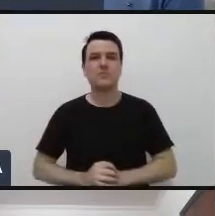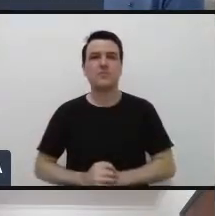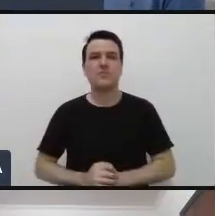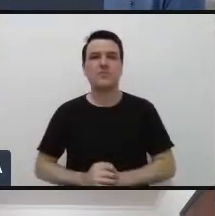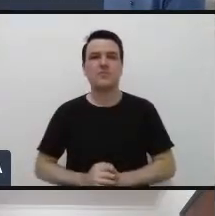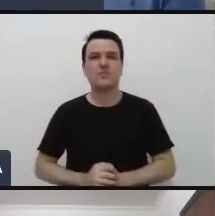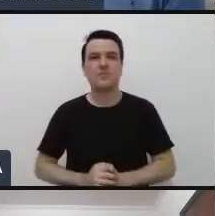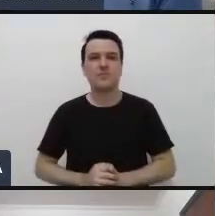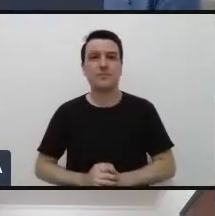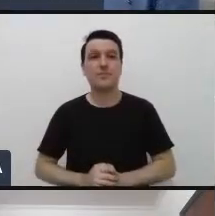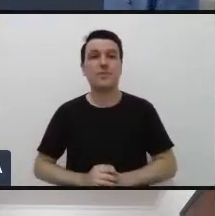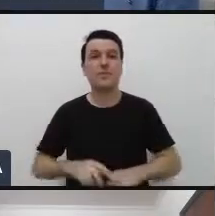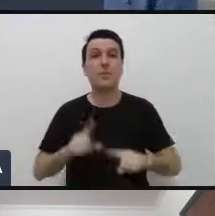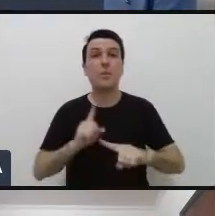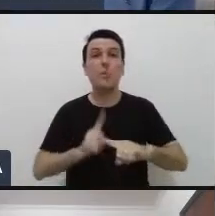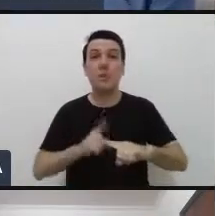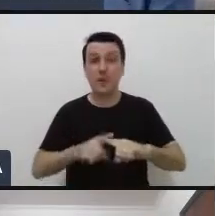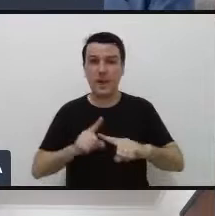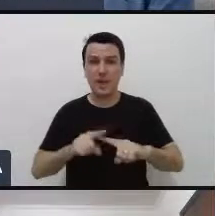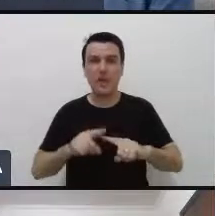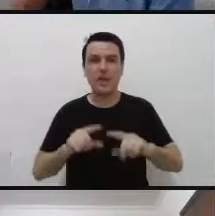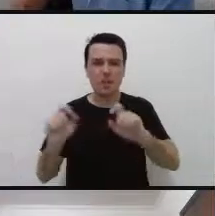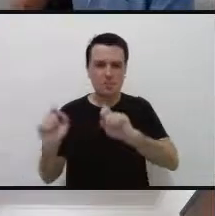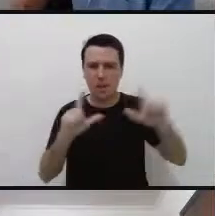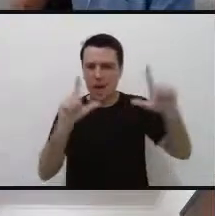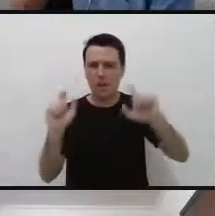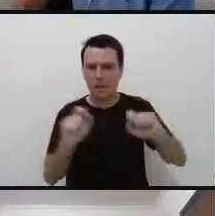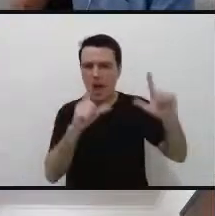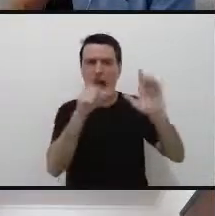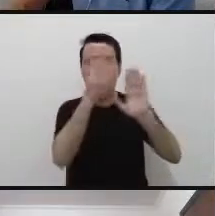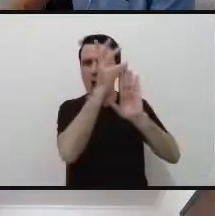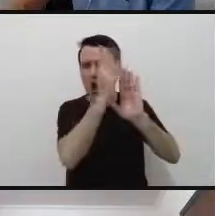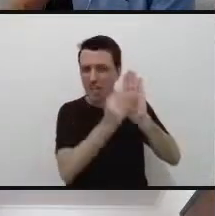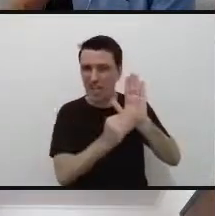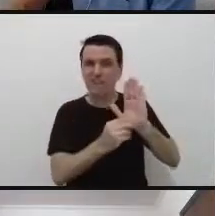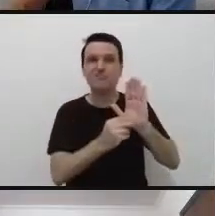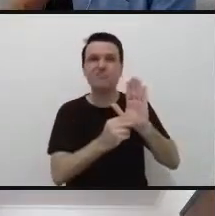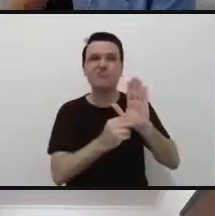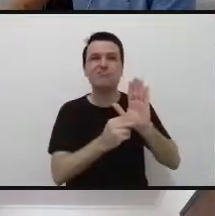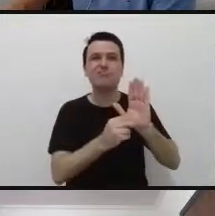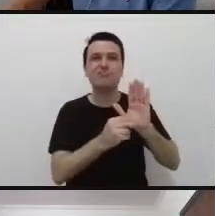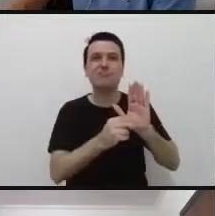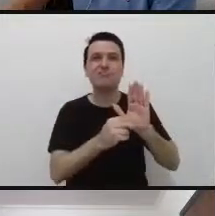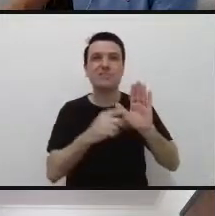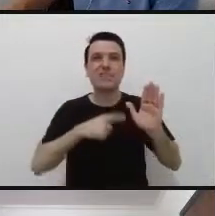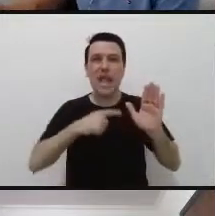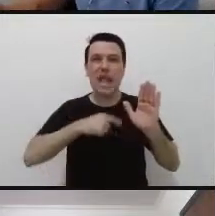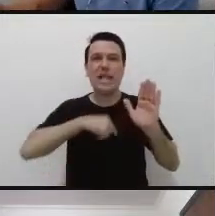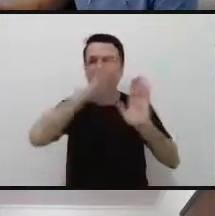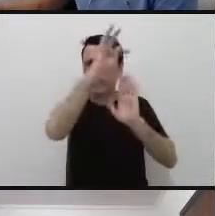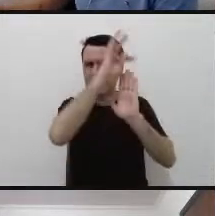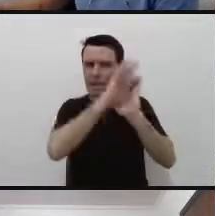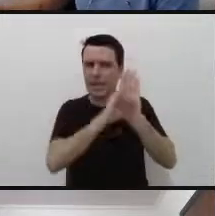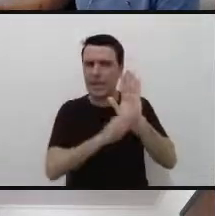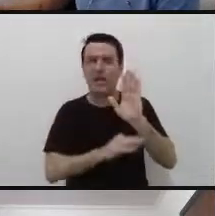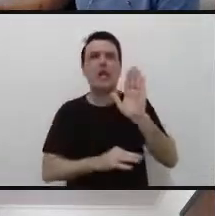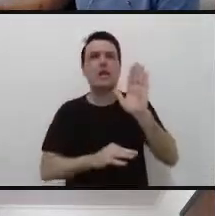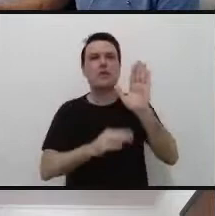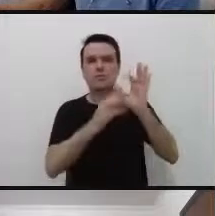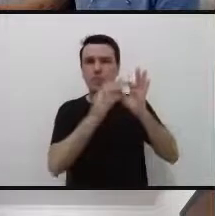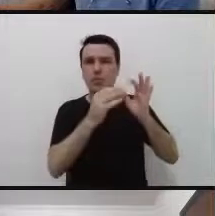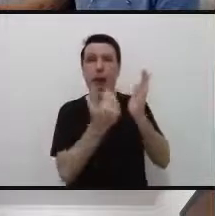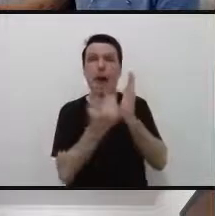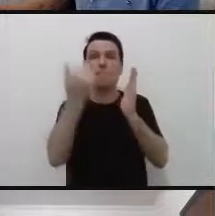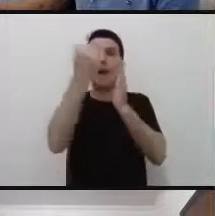até porque o conteúdo ele aborda ele fala muito mais do que foi dito oralmente aqui né Douglas eu estava olhando os slides